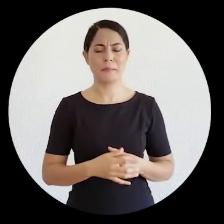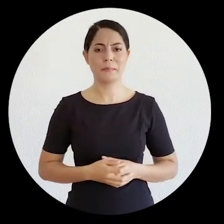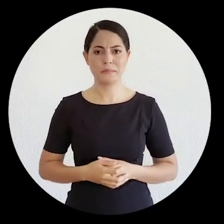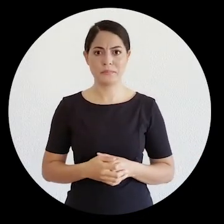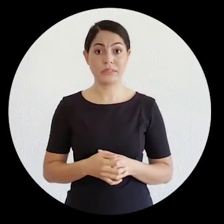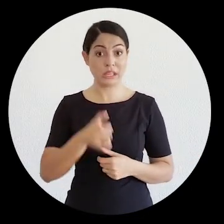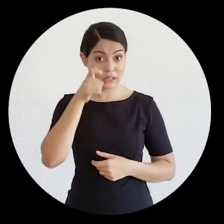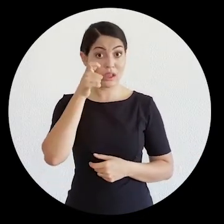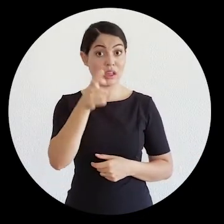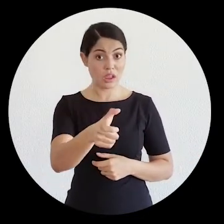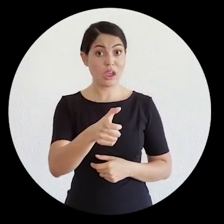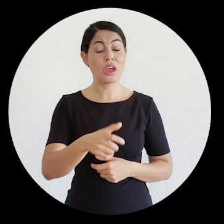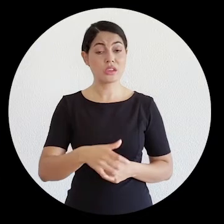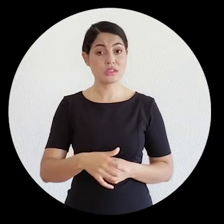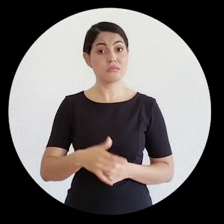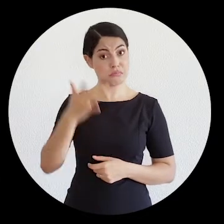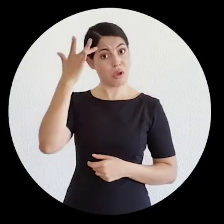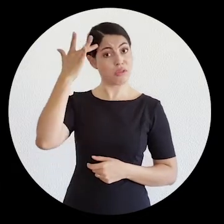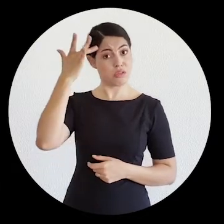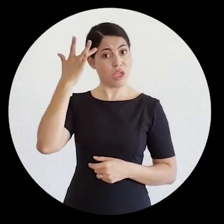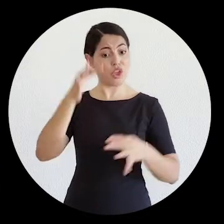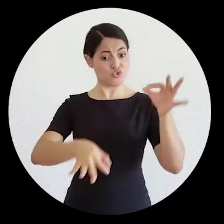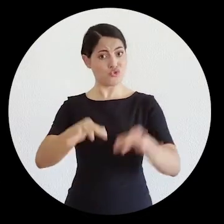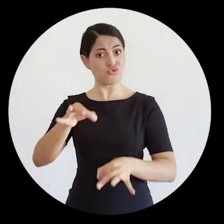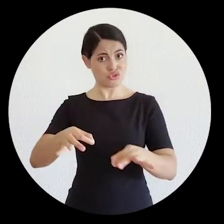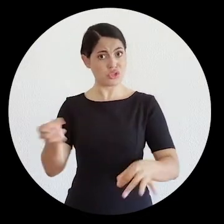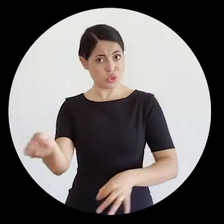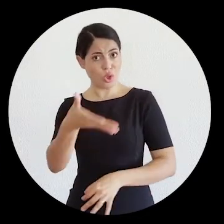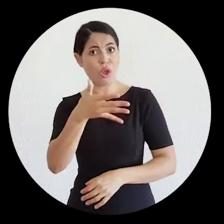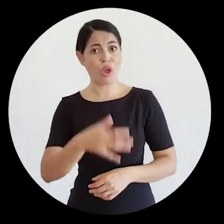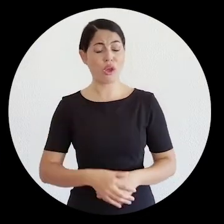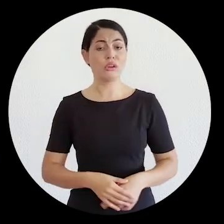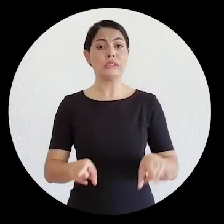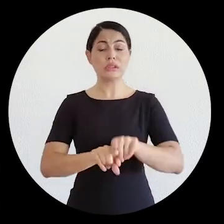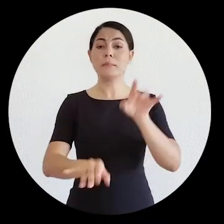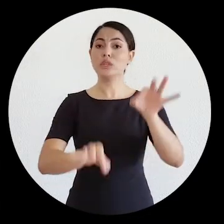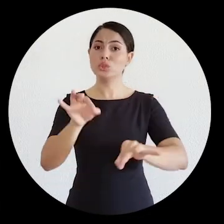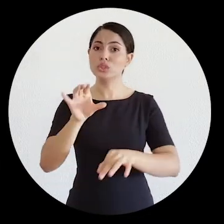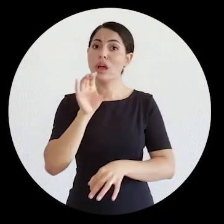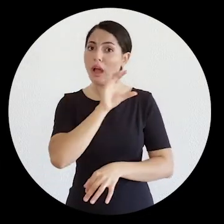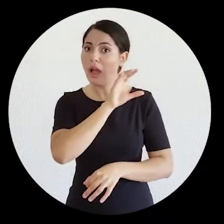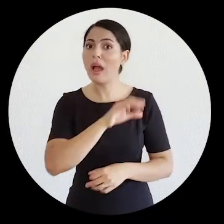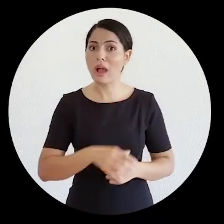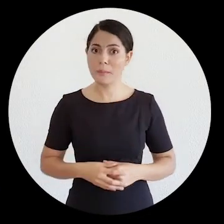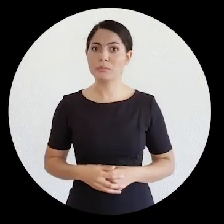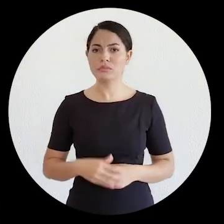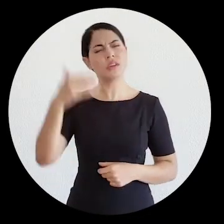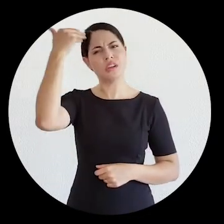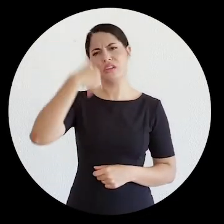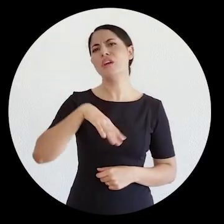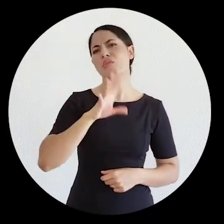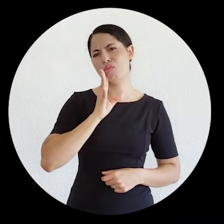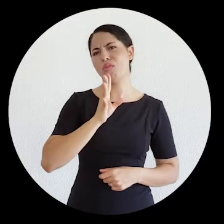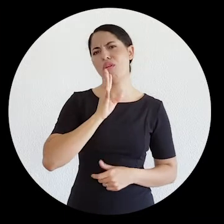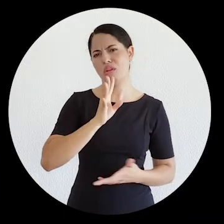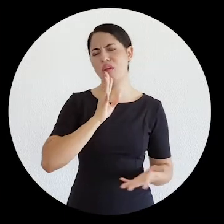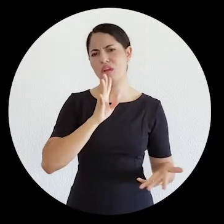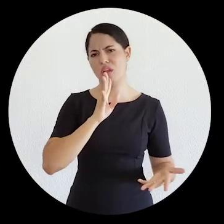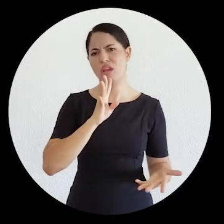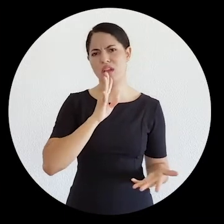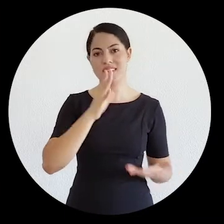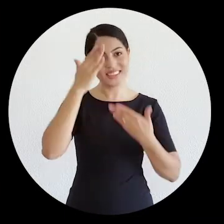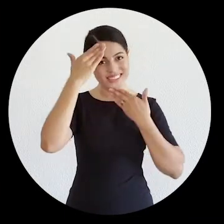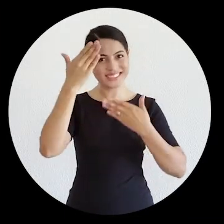interesse na modernização da justiça, na celeridade. Eu conheço